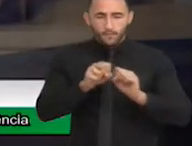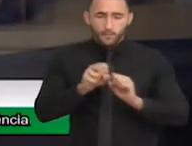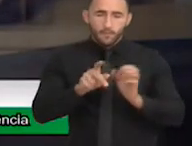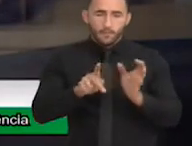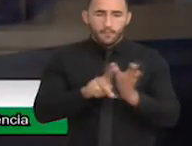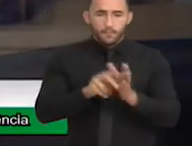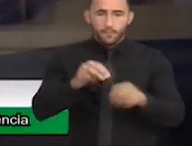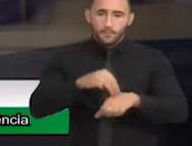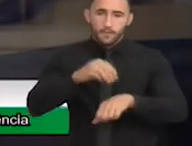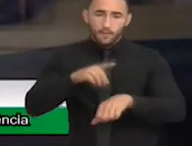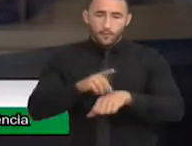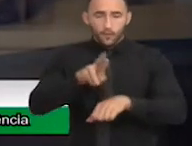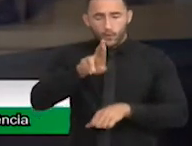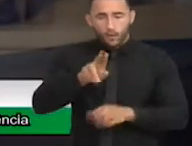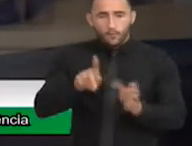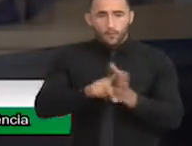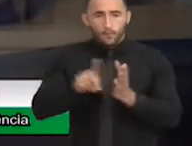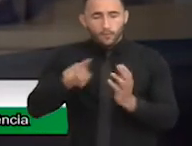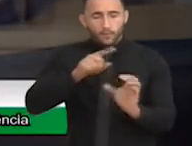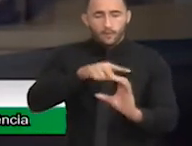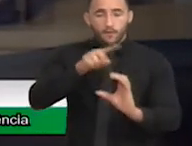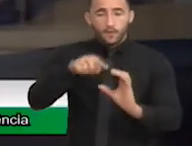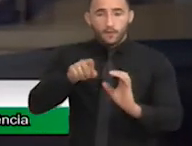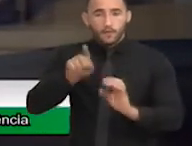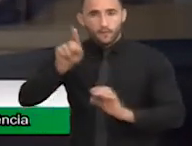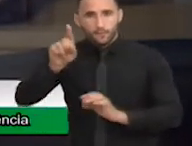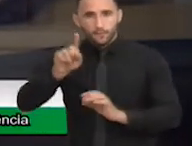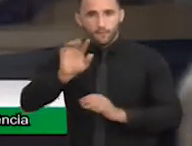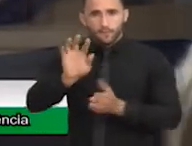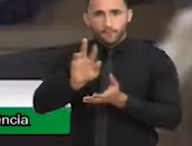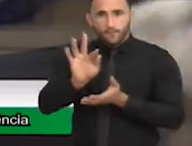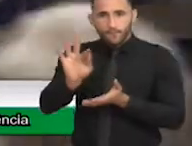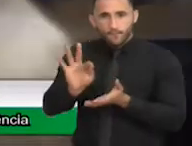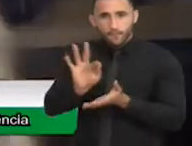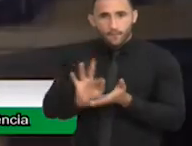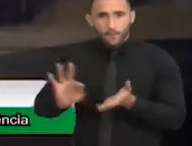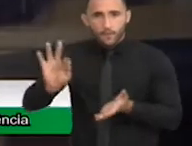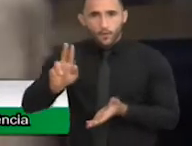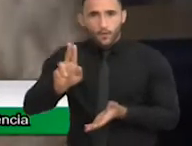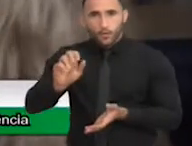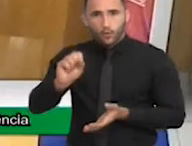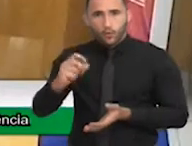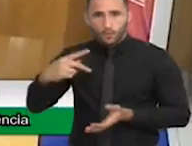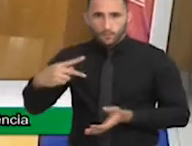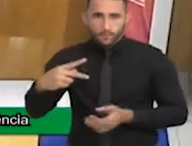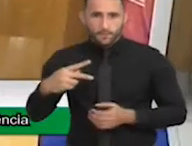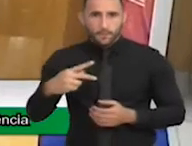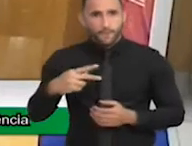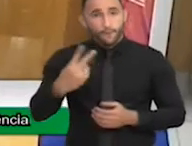doutorada em ciências da USP. Você também tem 20 minutos. Muito obrigado.